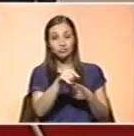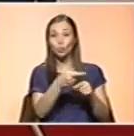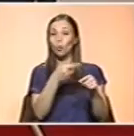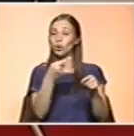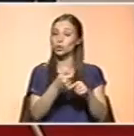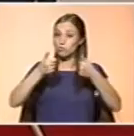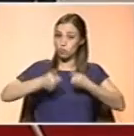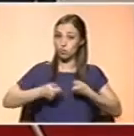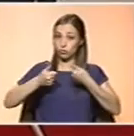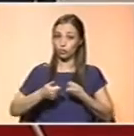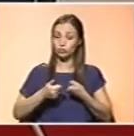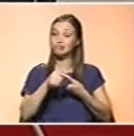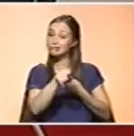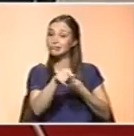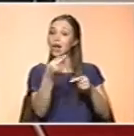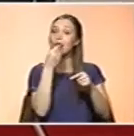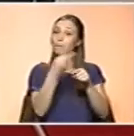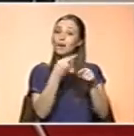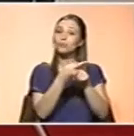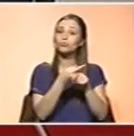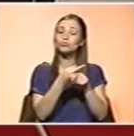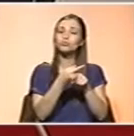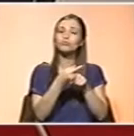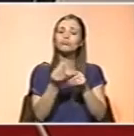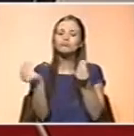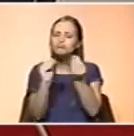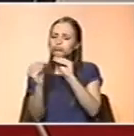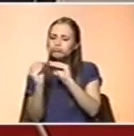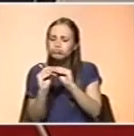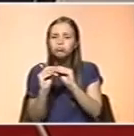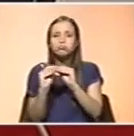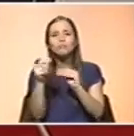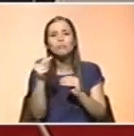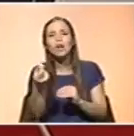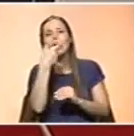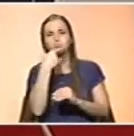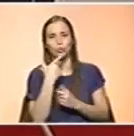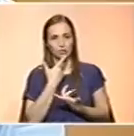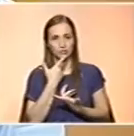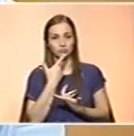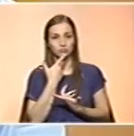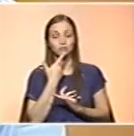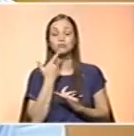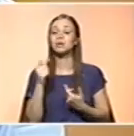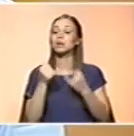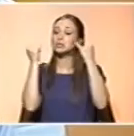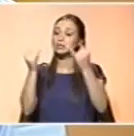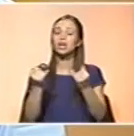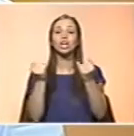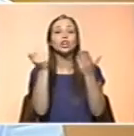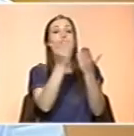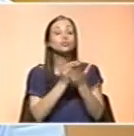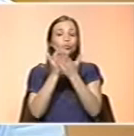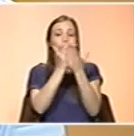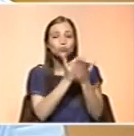incluídos nesses alimentos em cápsulas. E os resultados dos estudos com suplementos com antioxidantes